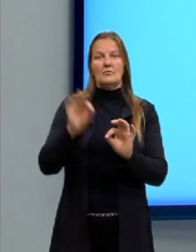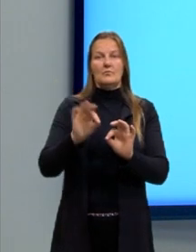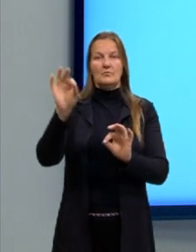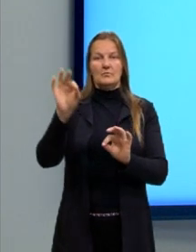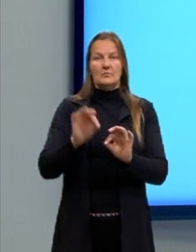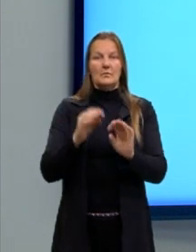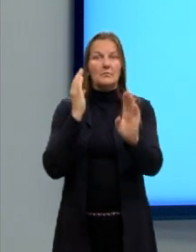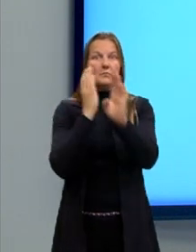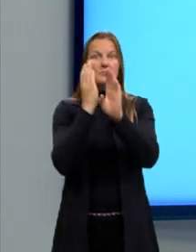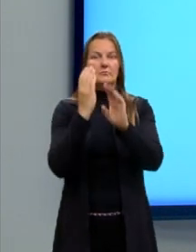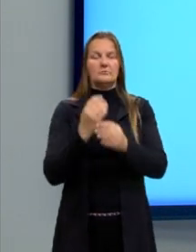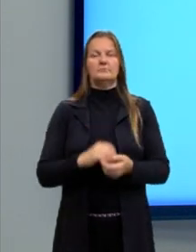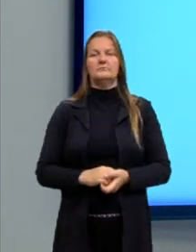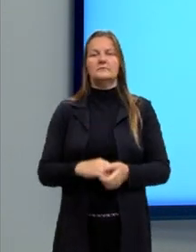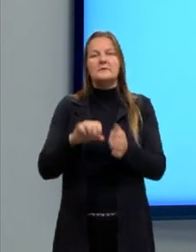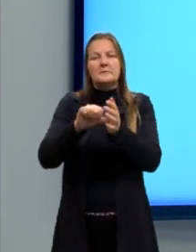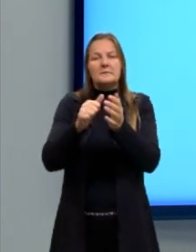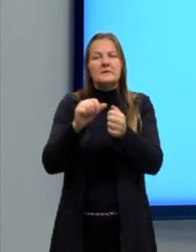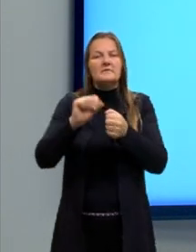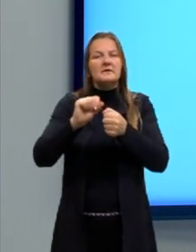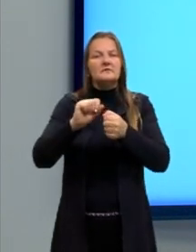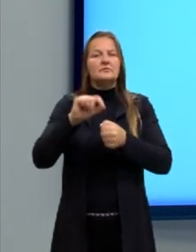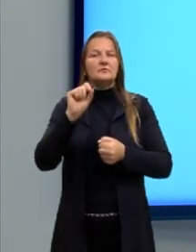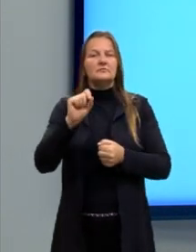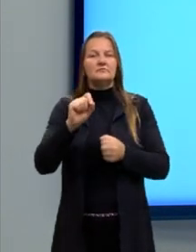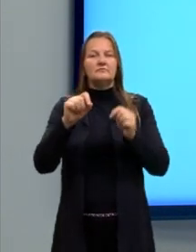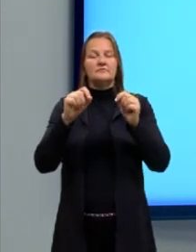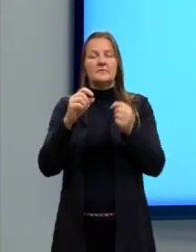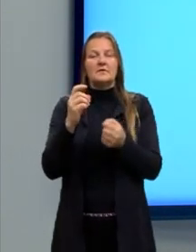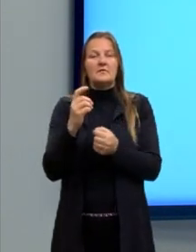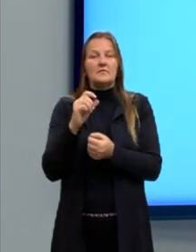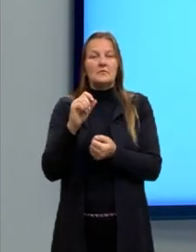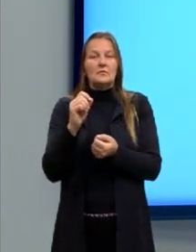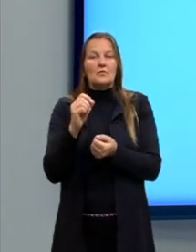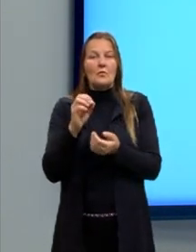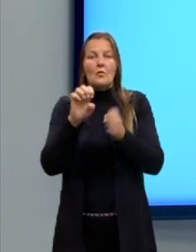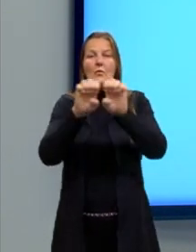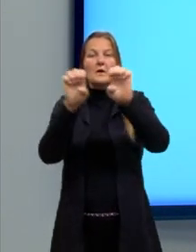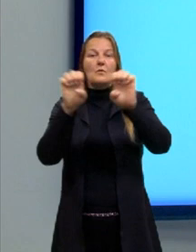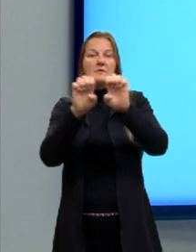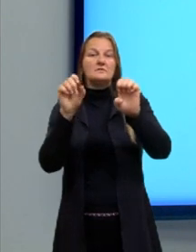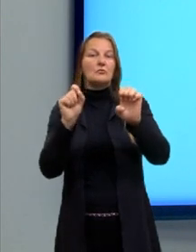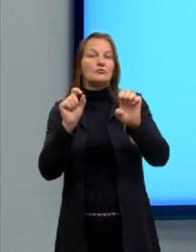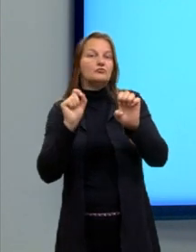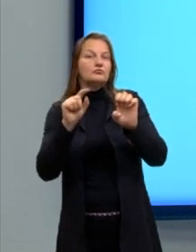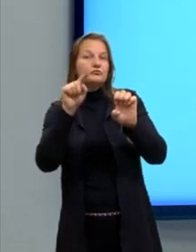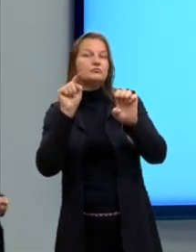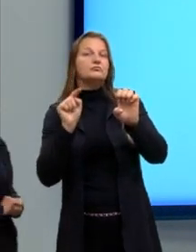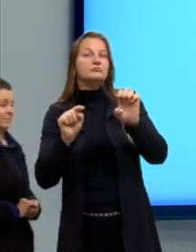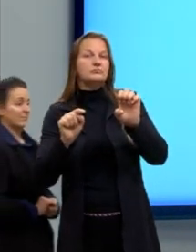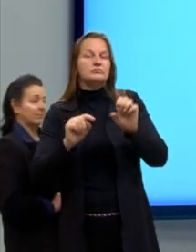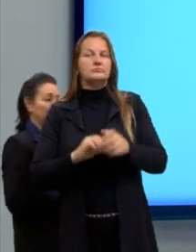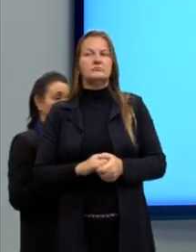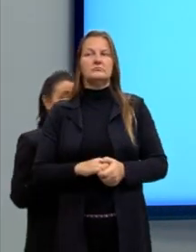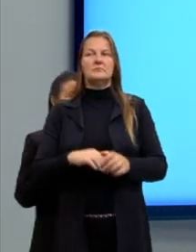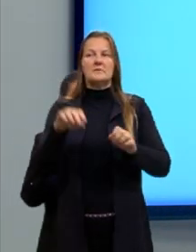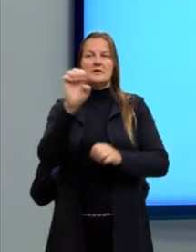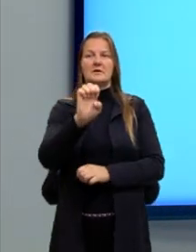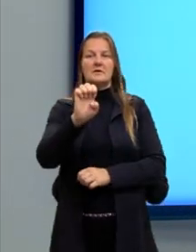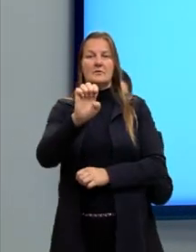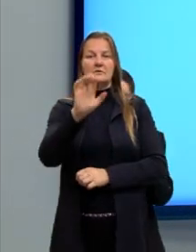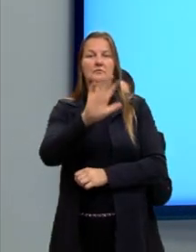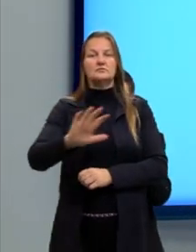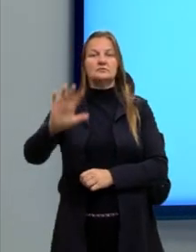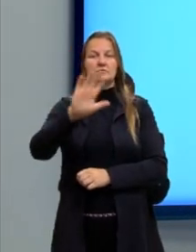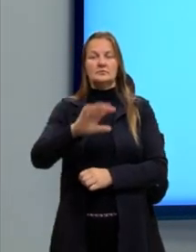Então, o primeiro passo vai ser determinar essa equação. E aí nós vimos, né? A equação geral, AX